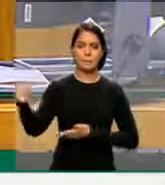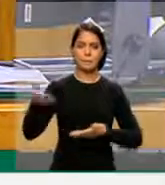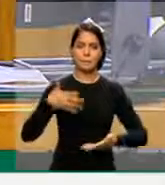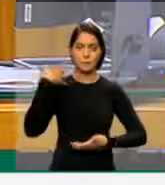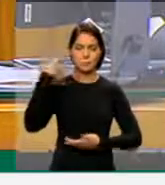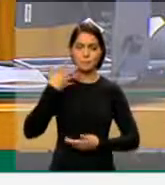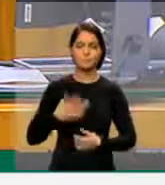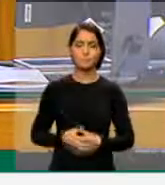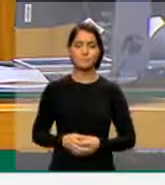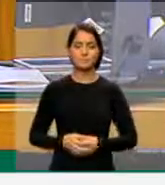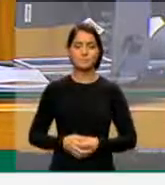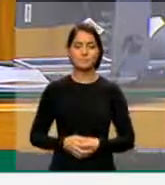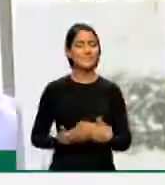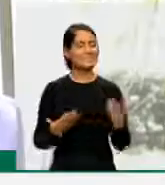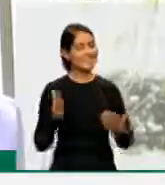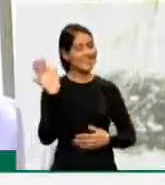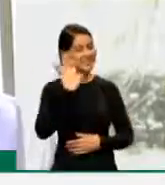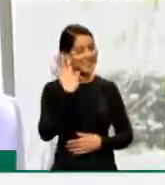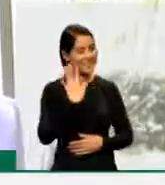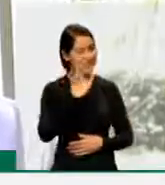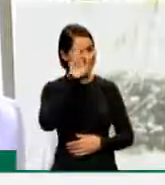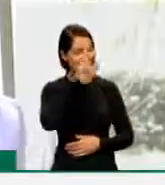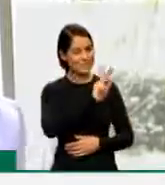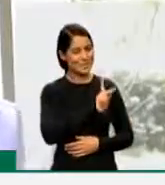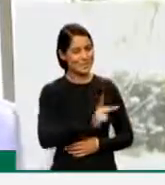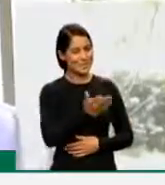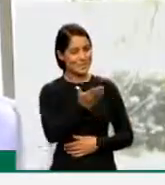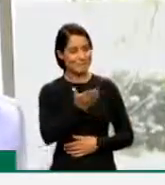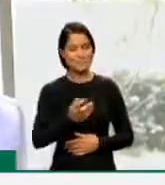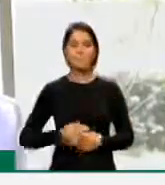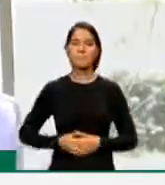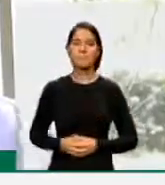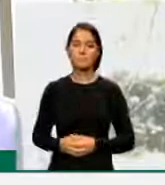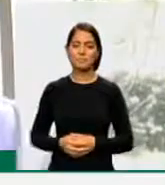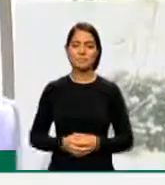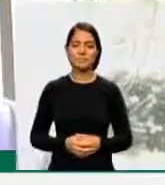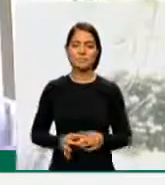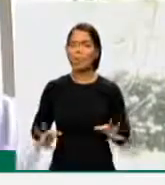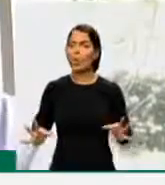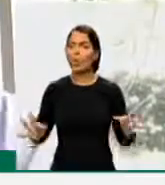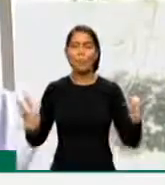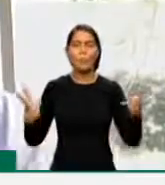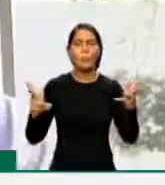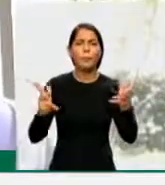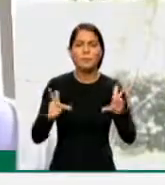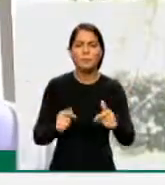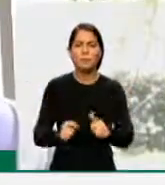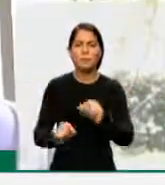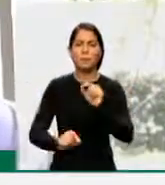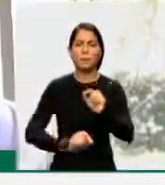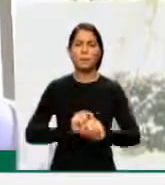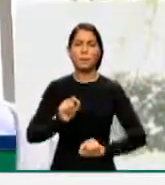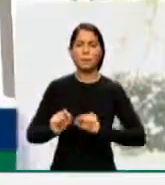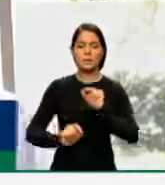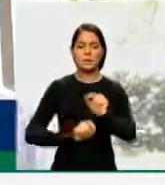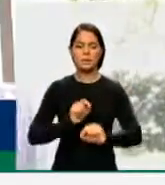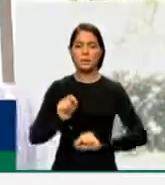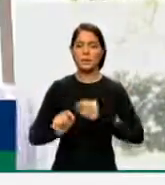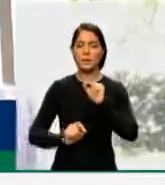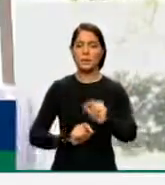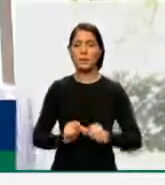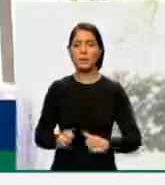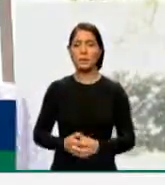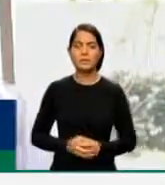Olá, seu presidente. Eu quero cumprimentar todos os parlamentares que acompanham, toda a população que acompanha